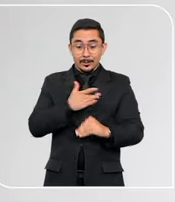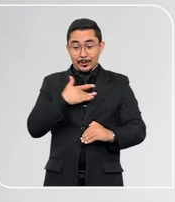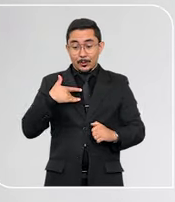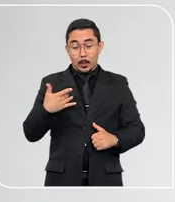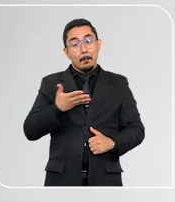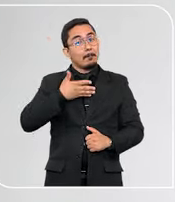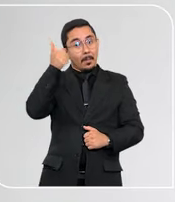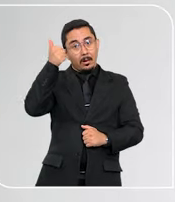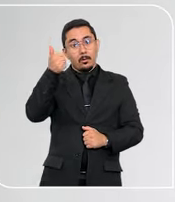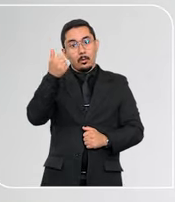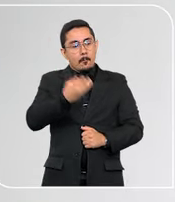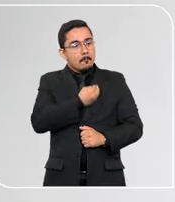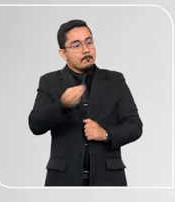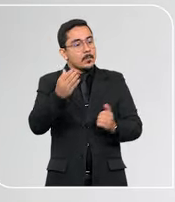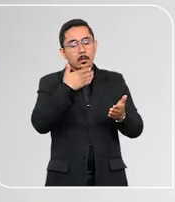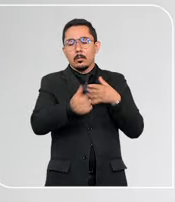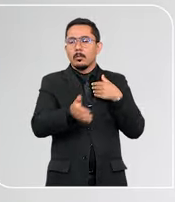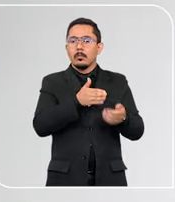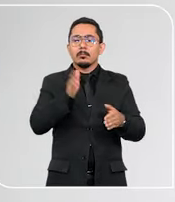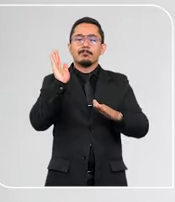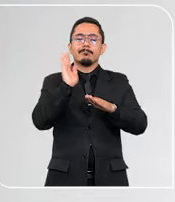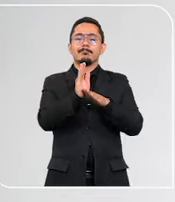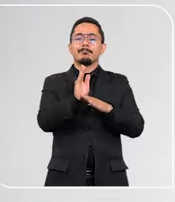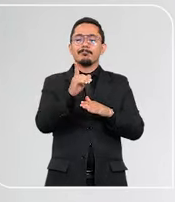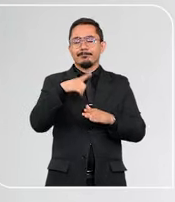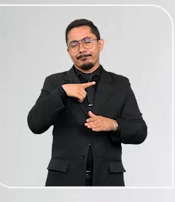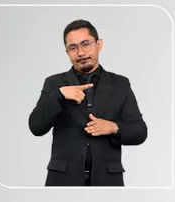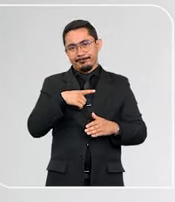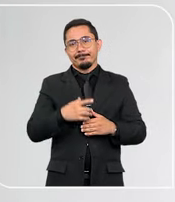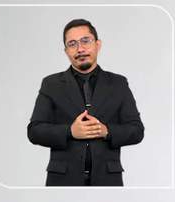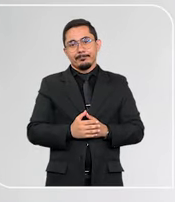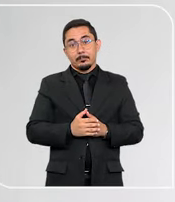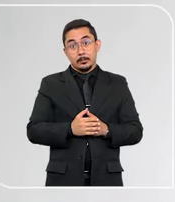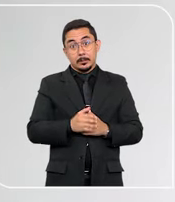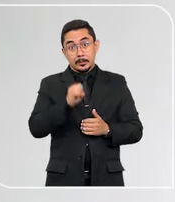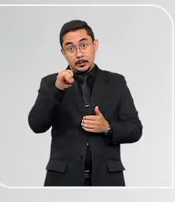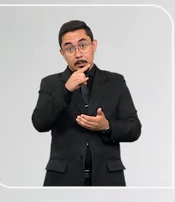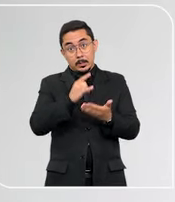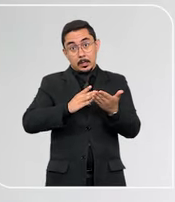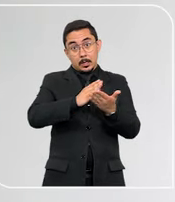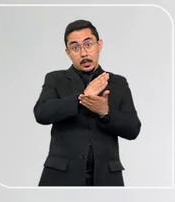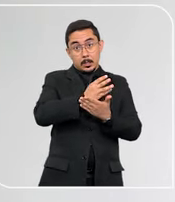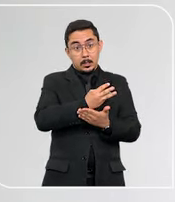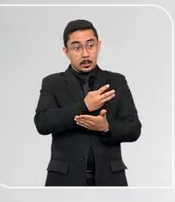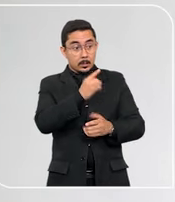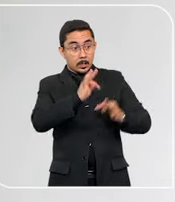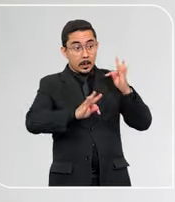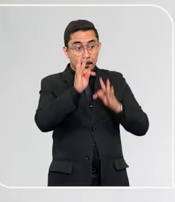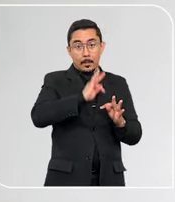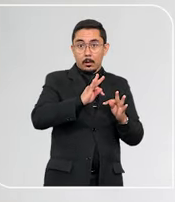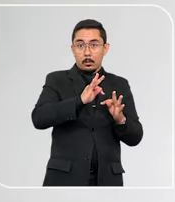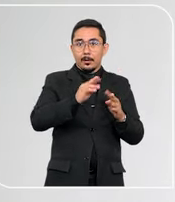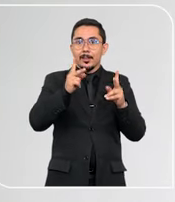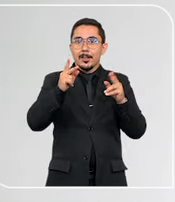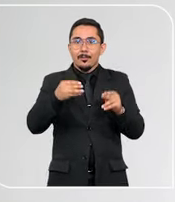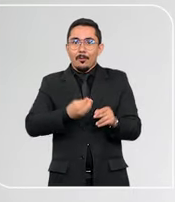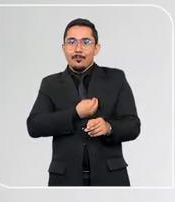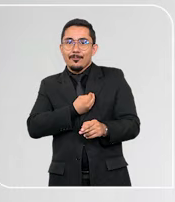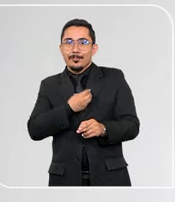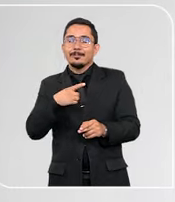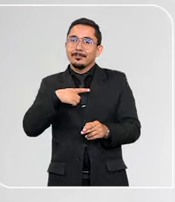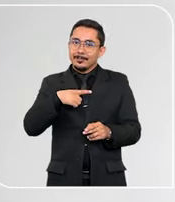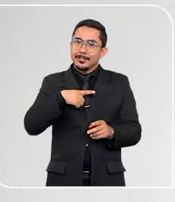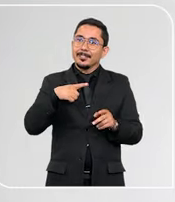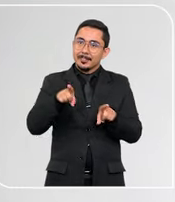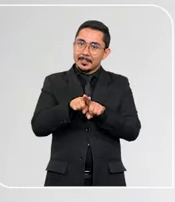de vida. E qualquer vida vale. Então ter acesso ao tratamento é ter acesso à vida, ter acesso ao conforto,